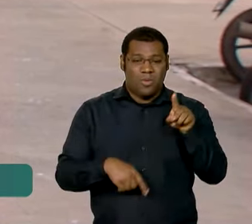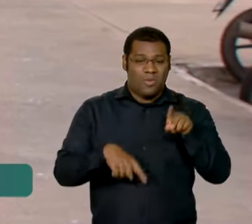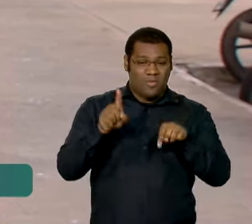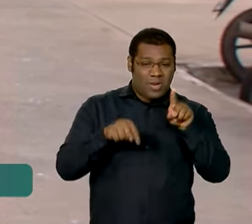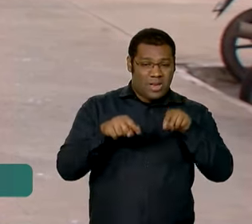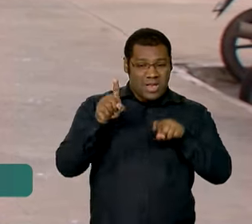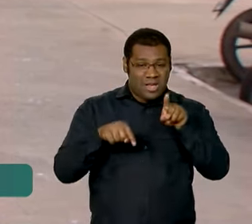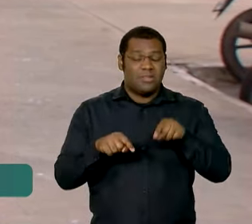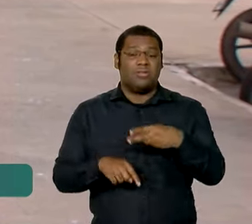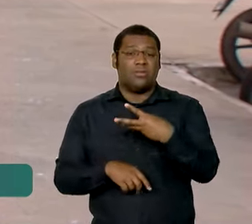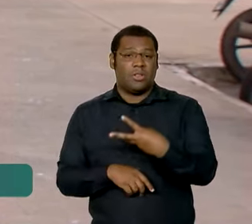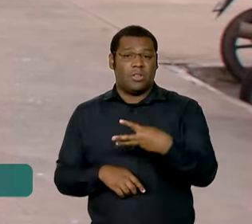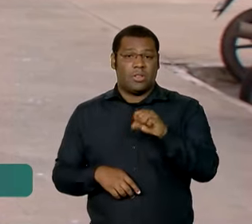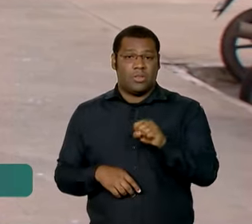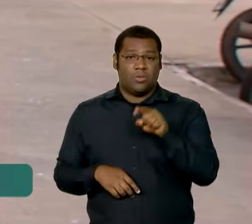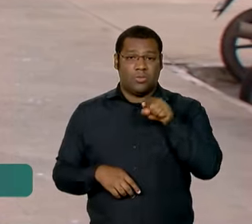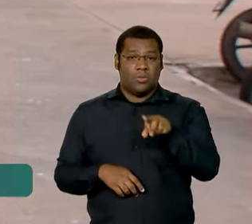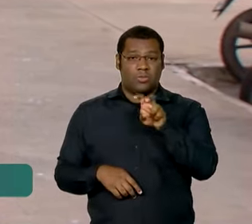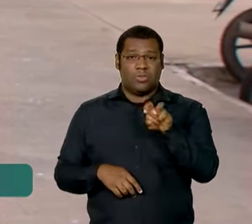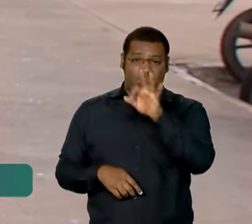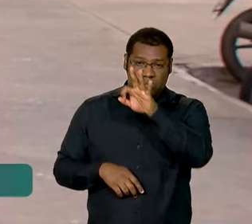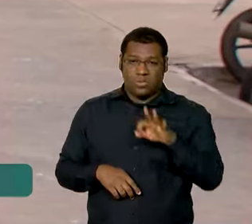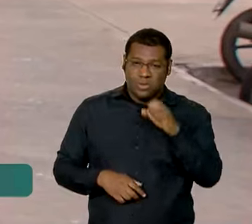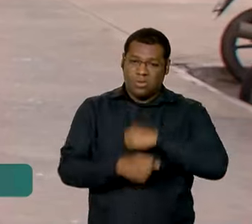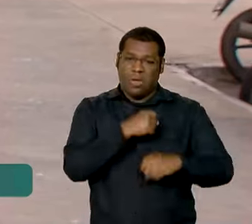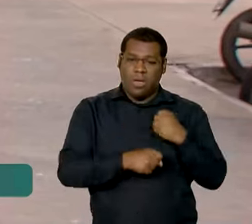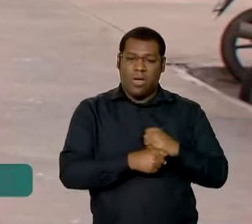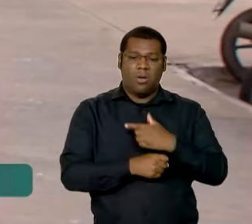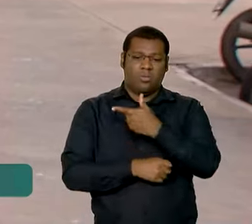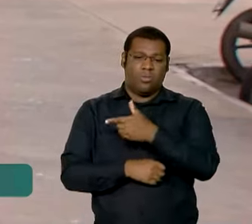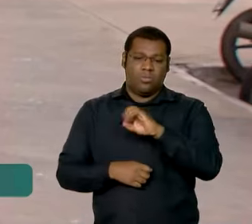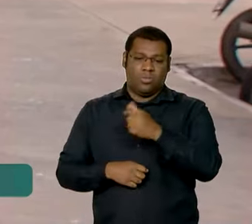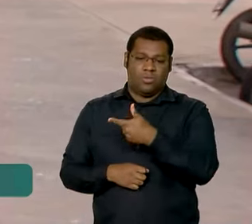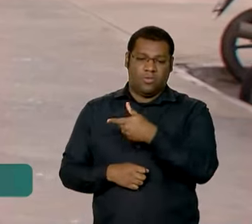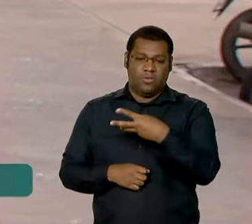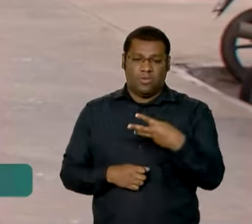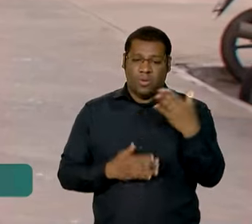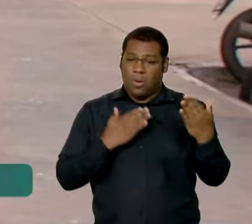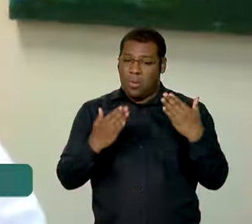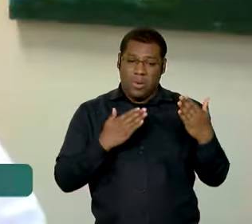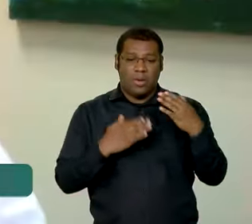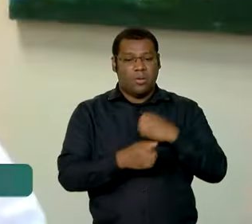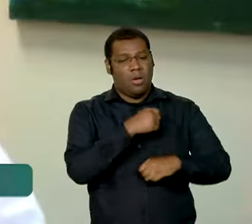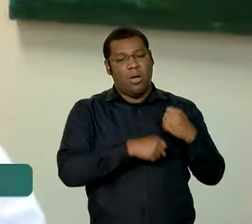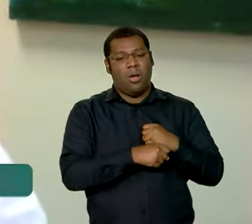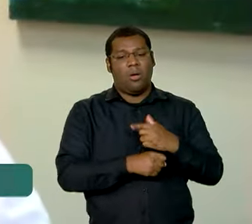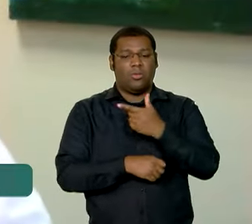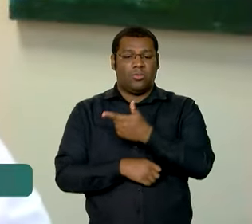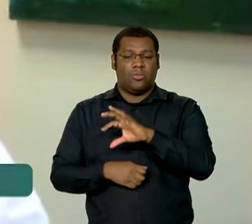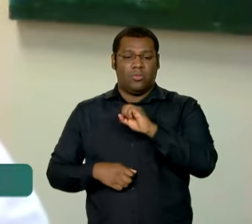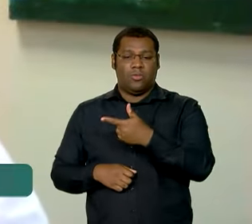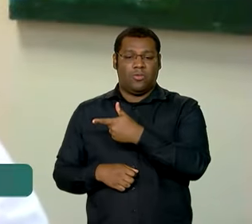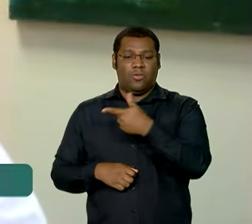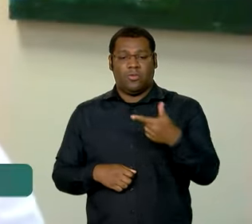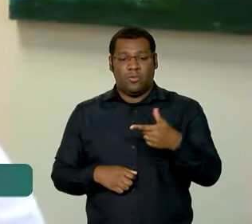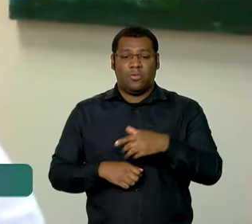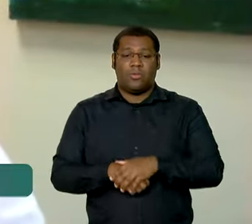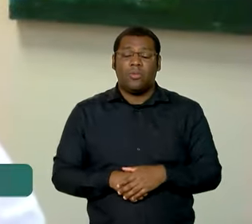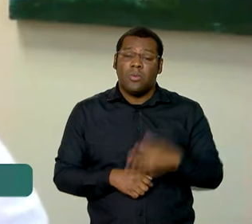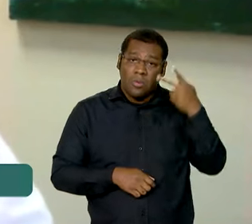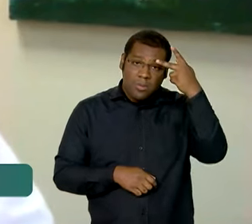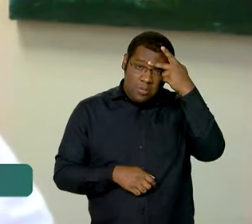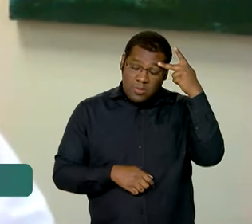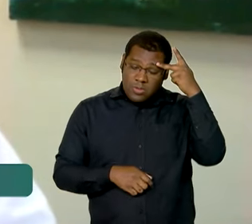,5% em 2023, comparado com o ano anterior. Eu diria que é um crescimento para todos.